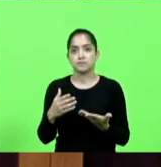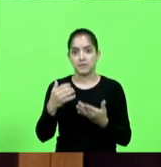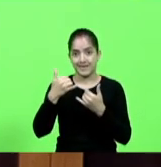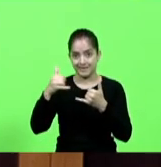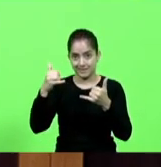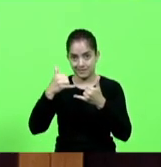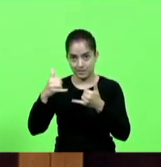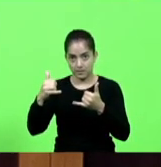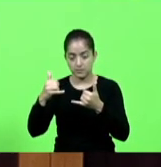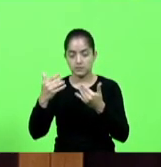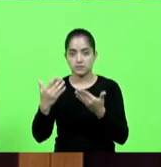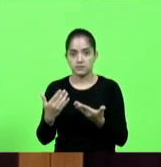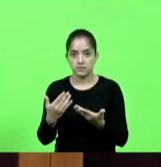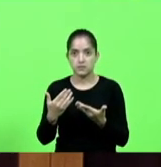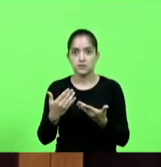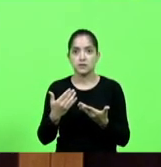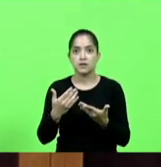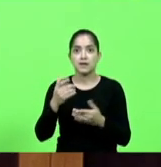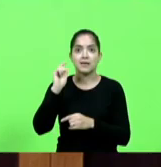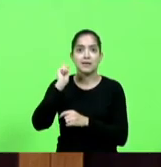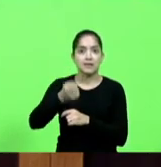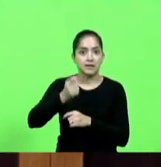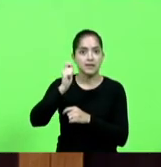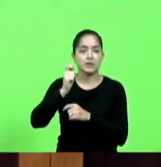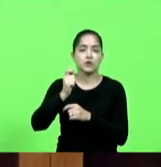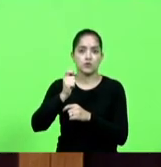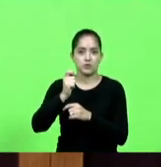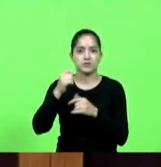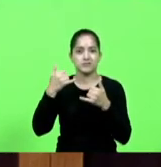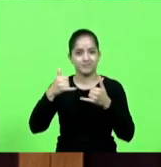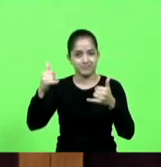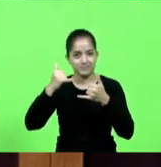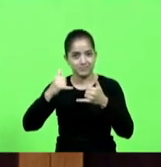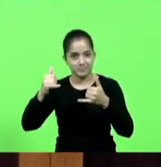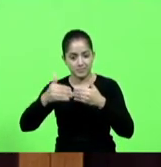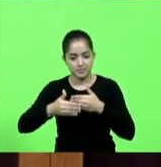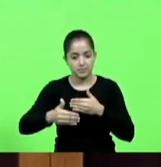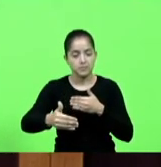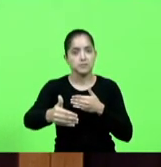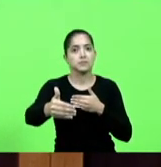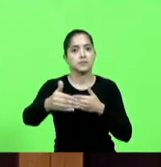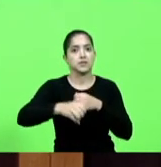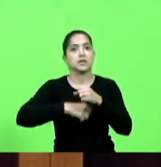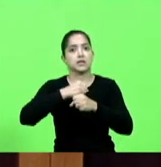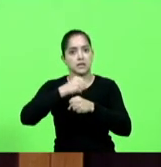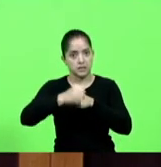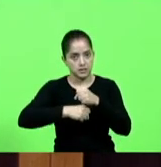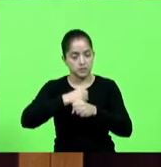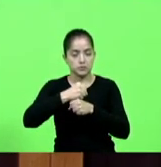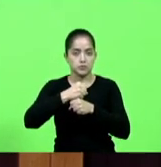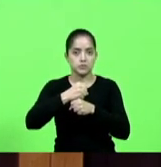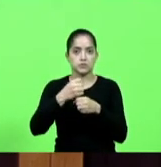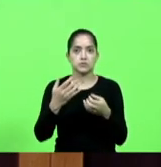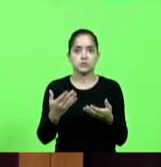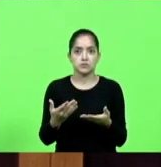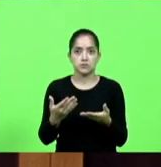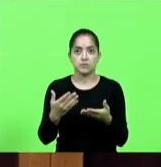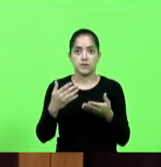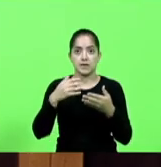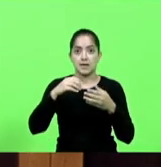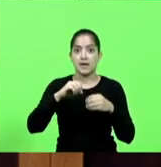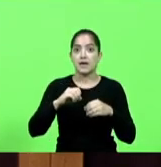de leilões de energia neste e nos próximos anos ou seja a energia